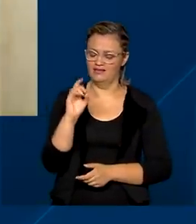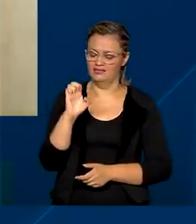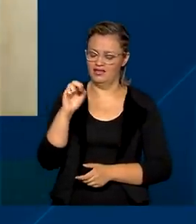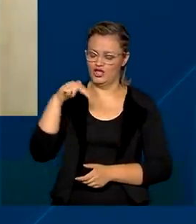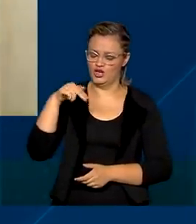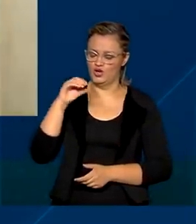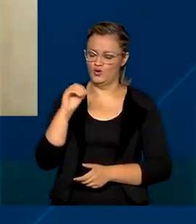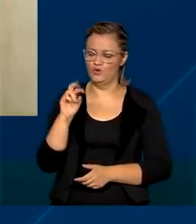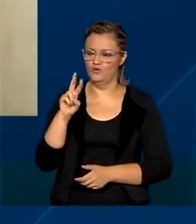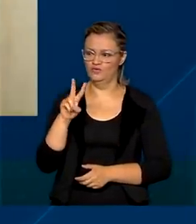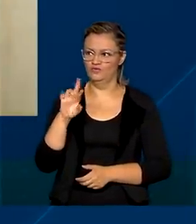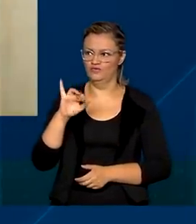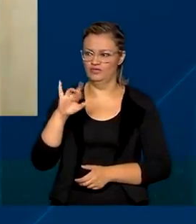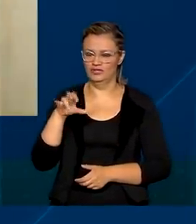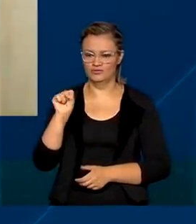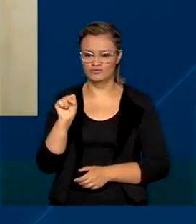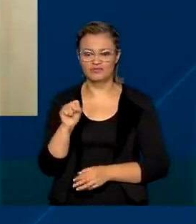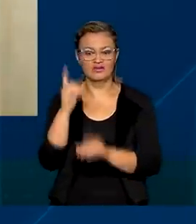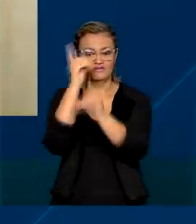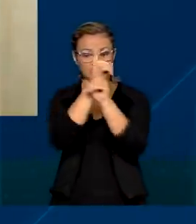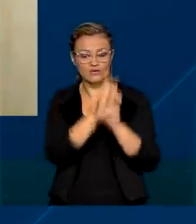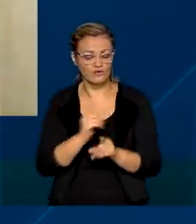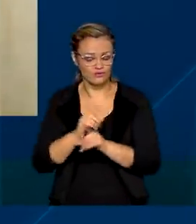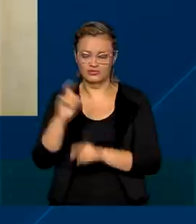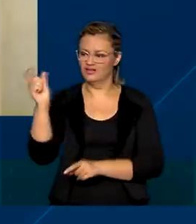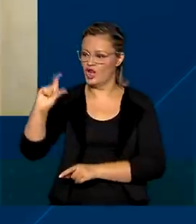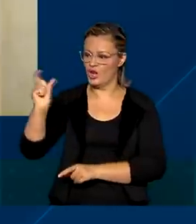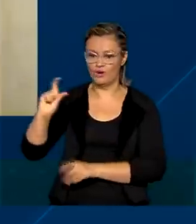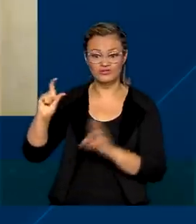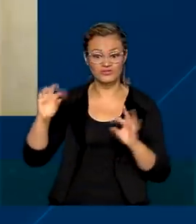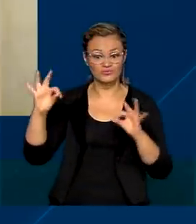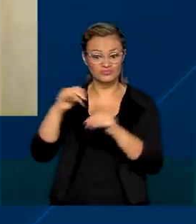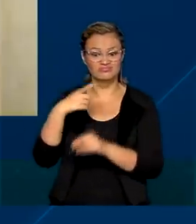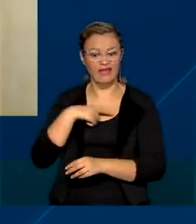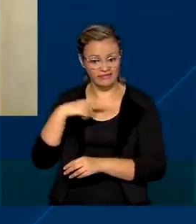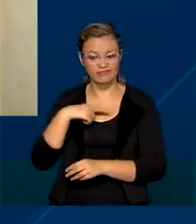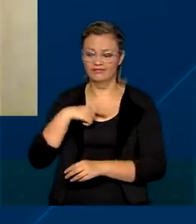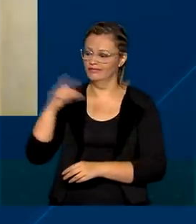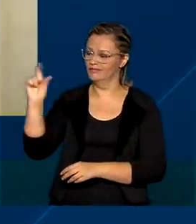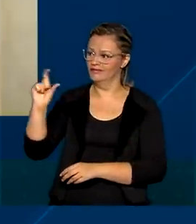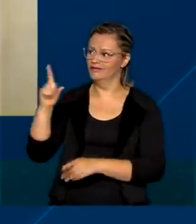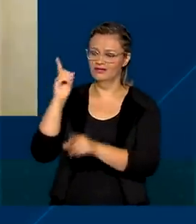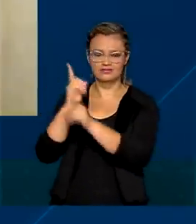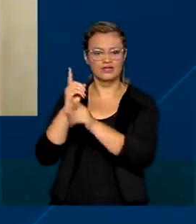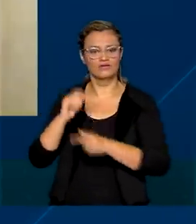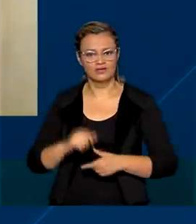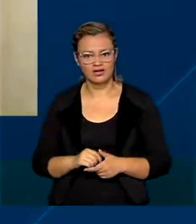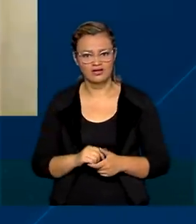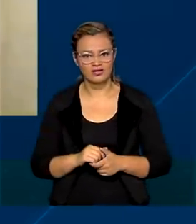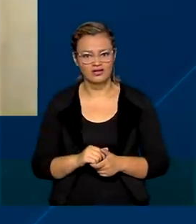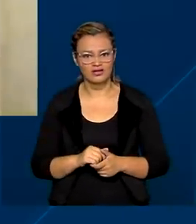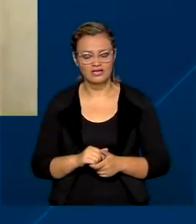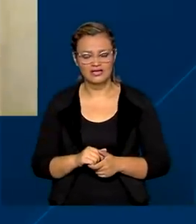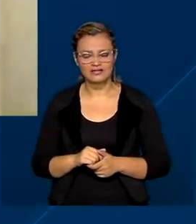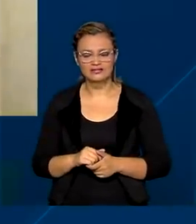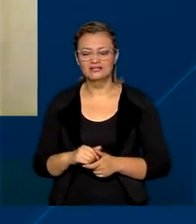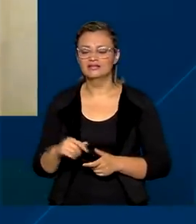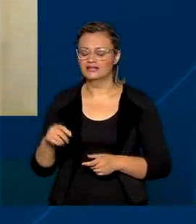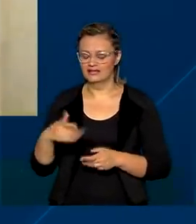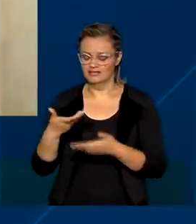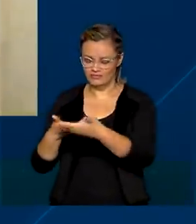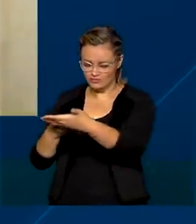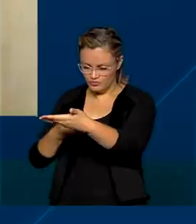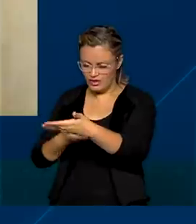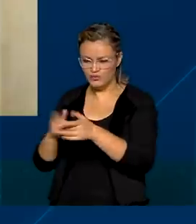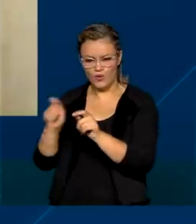detectado em todos os lotes apresentados da vacina Sputnik para a Anvisa. Todos os laudos